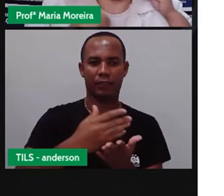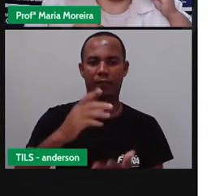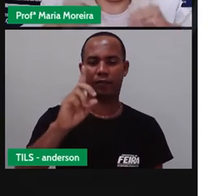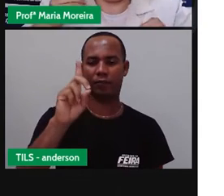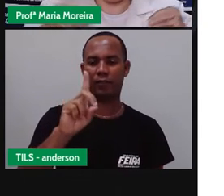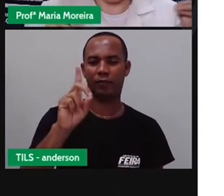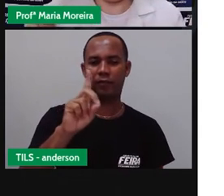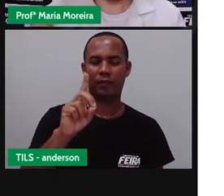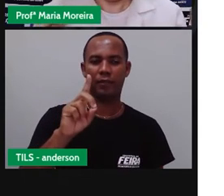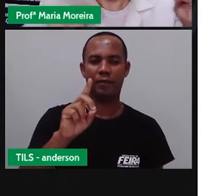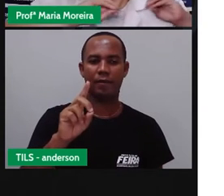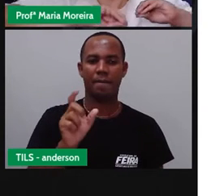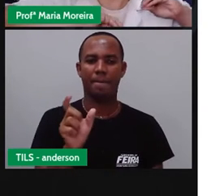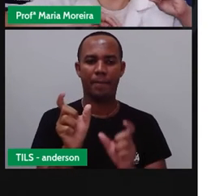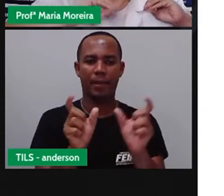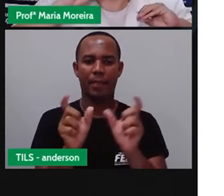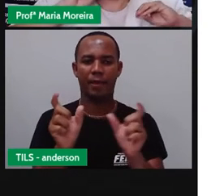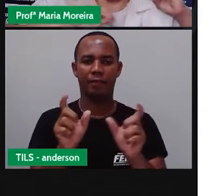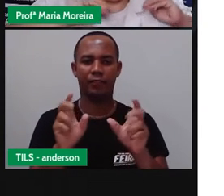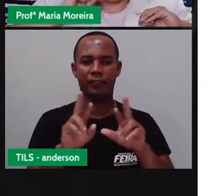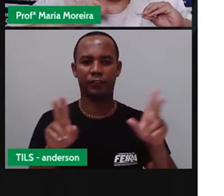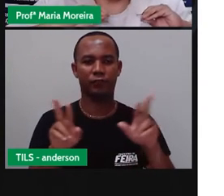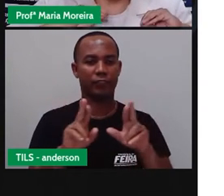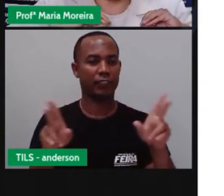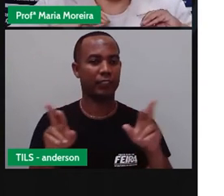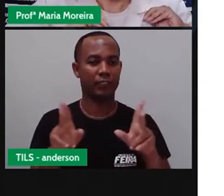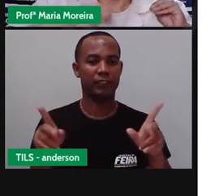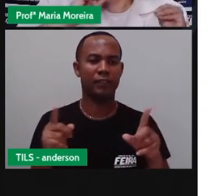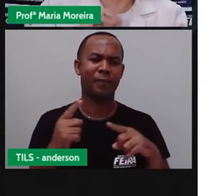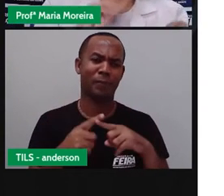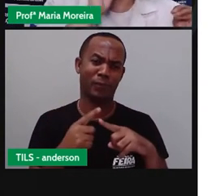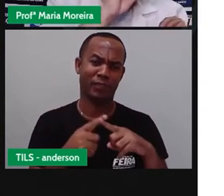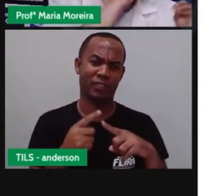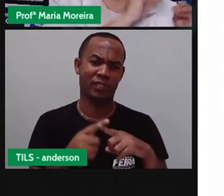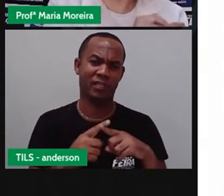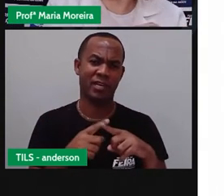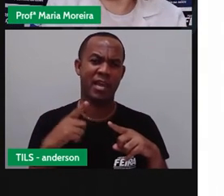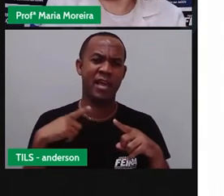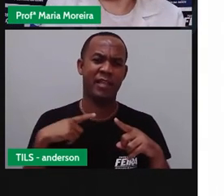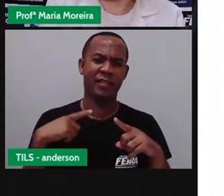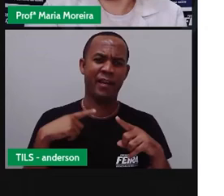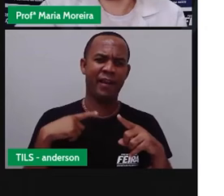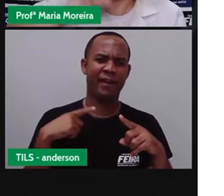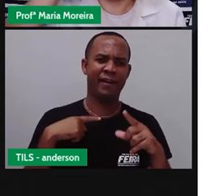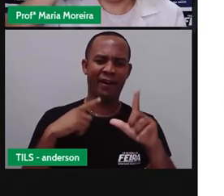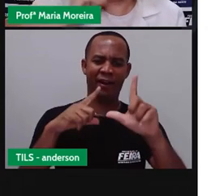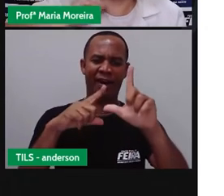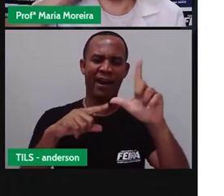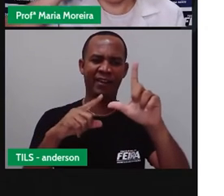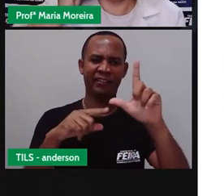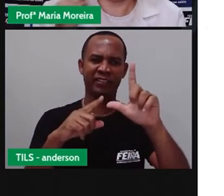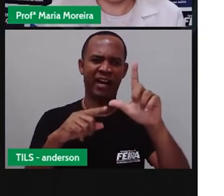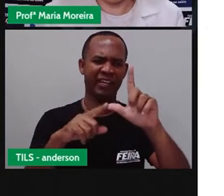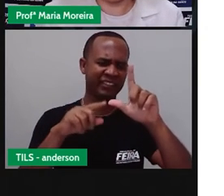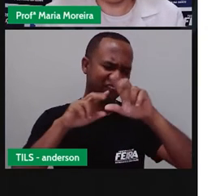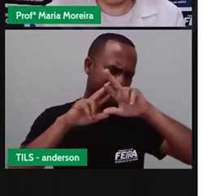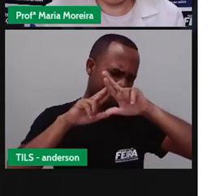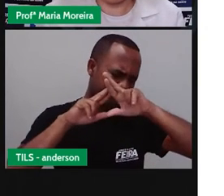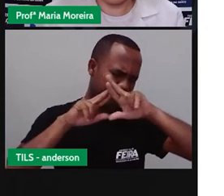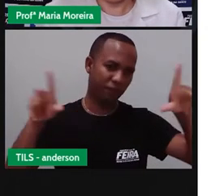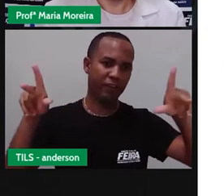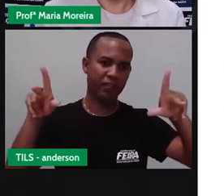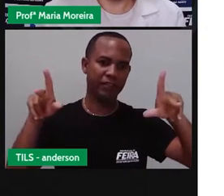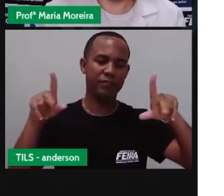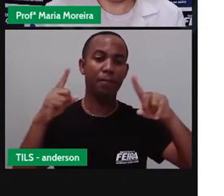palavras diferentes, muito, ó, por quê? Porque tem a primeira letra diferente, porque o som dessa letra